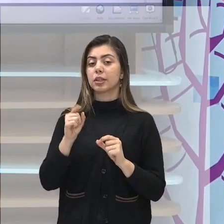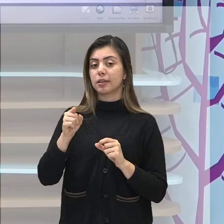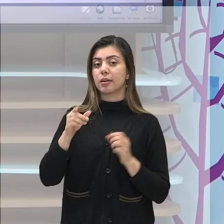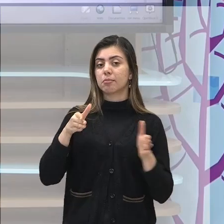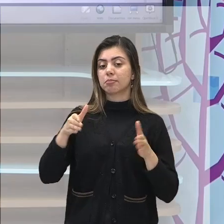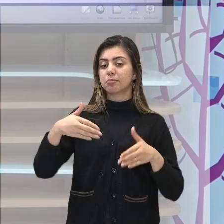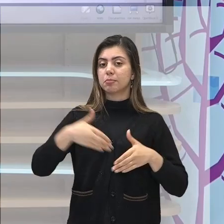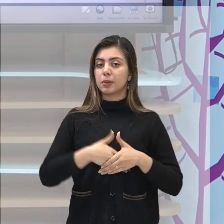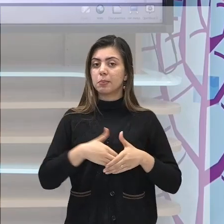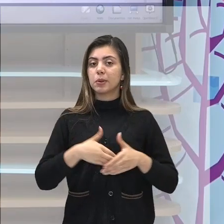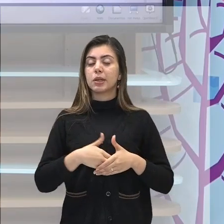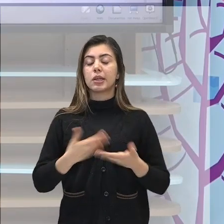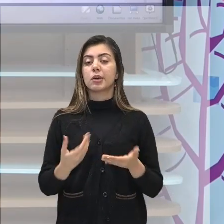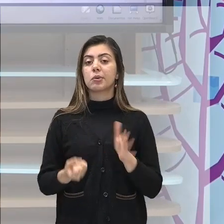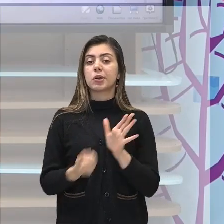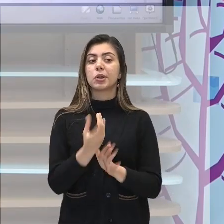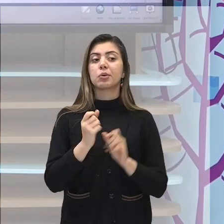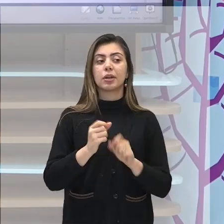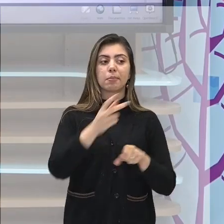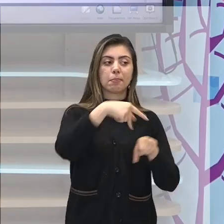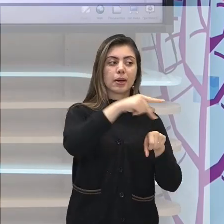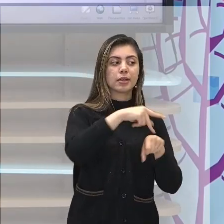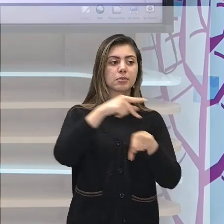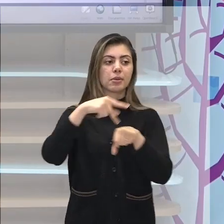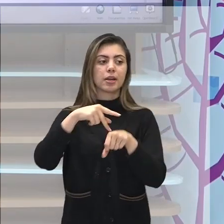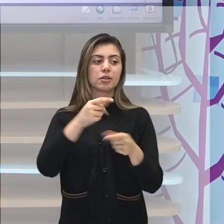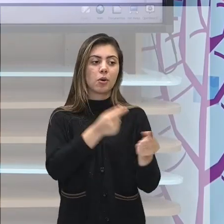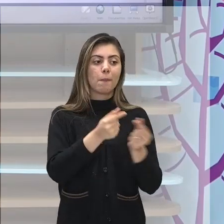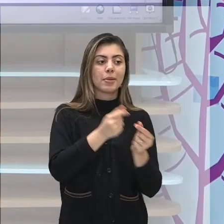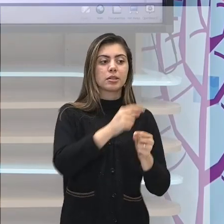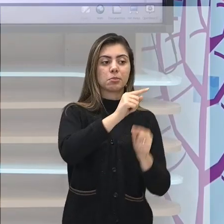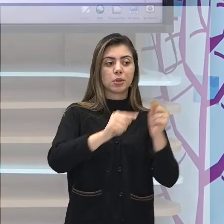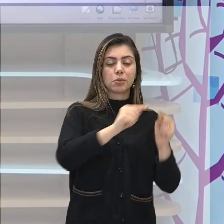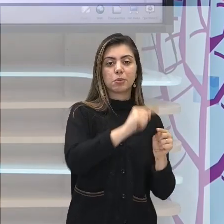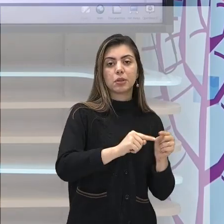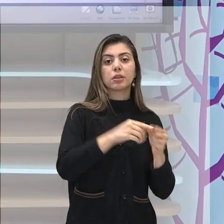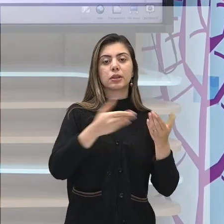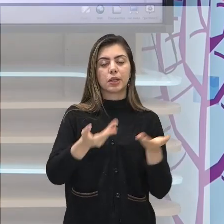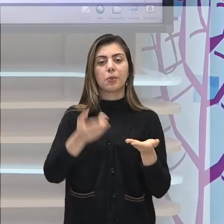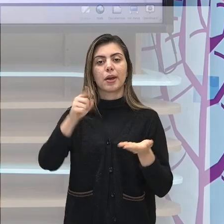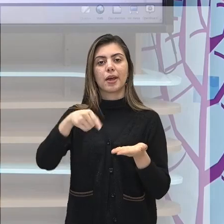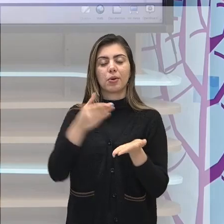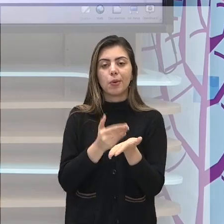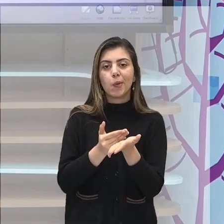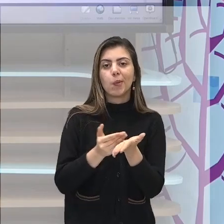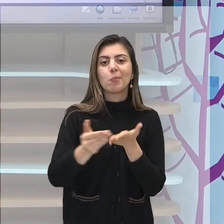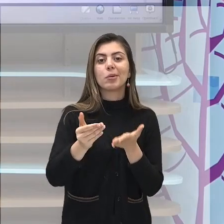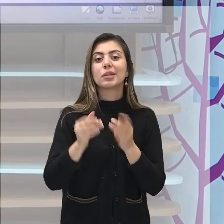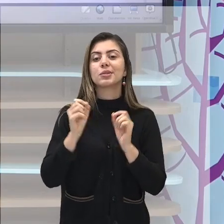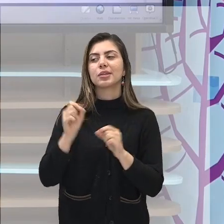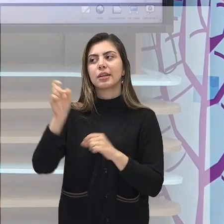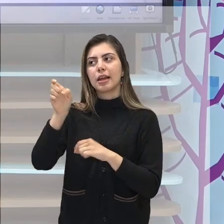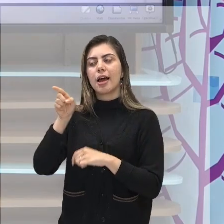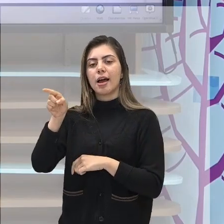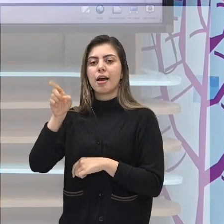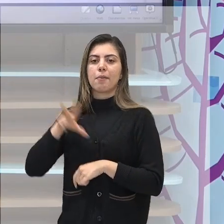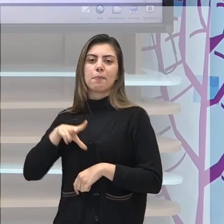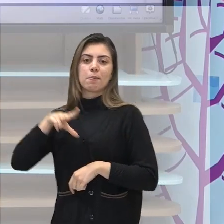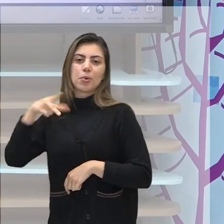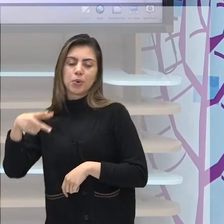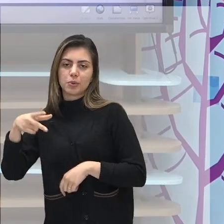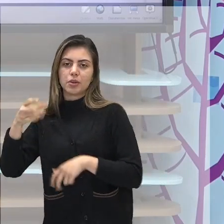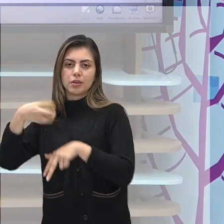Bonaparte do bloqueio continental vai ser o ponto-chave para que a coroa portuguesa